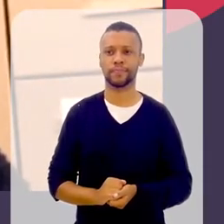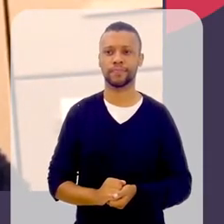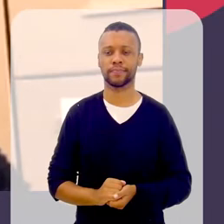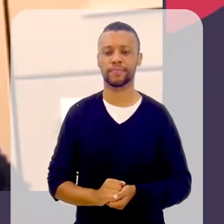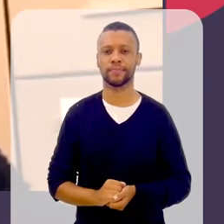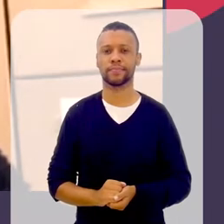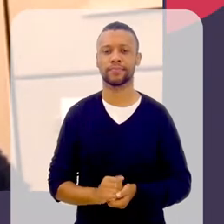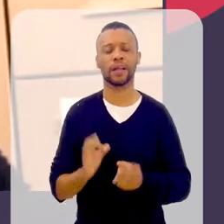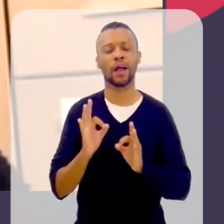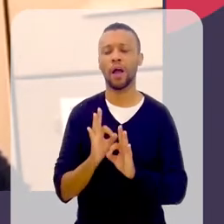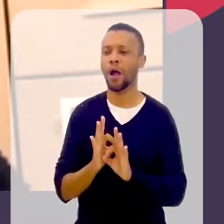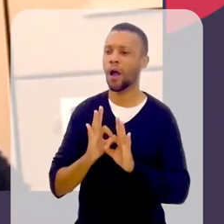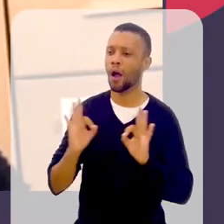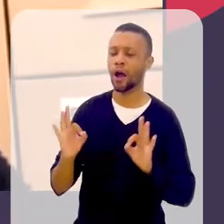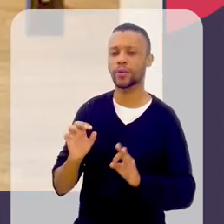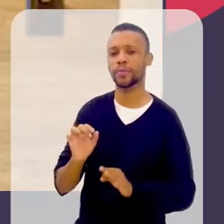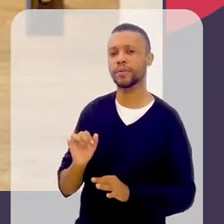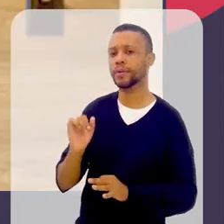isso, assim.